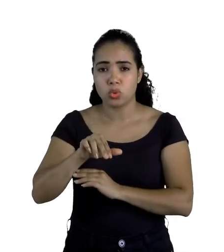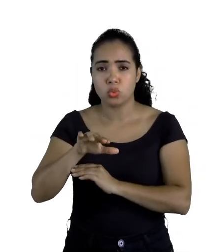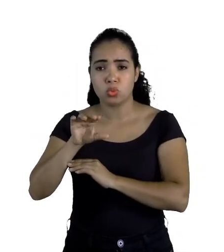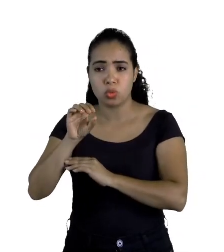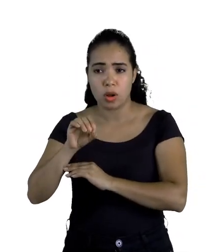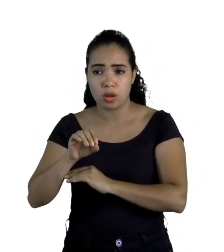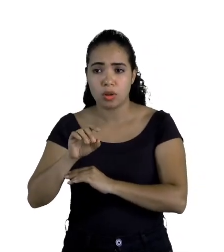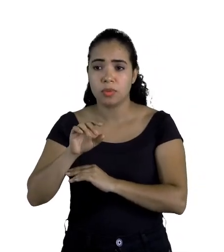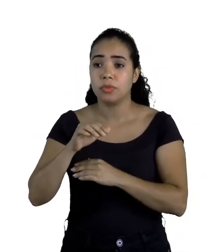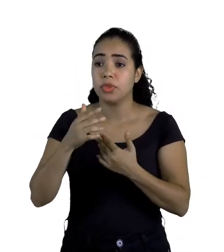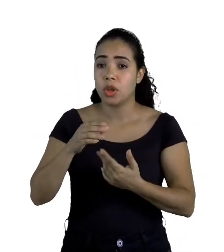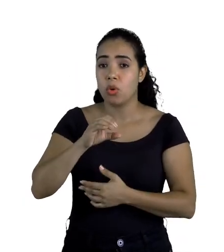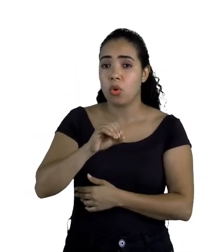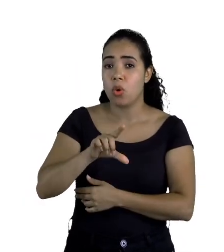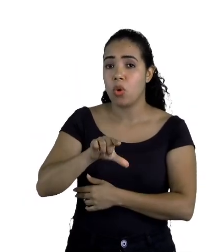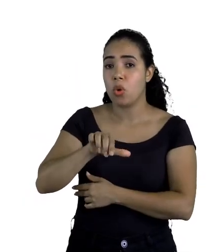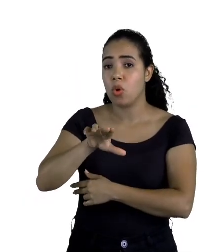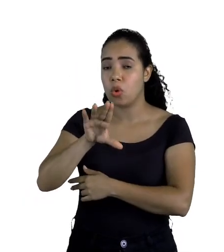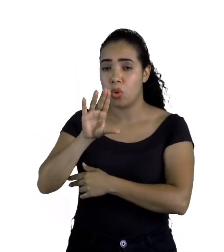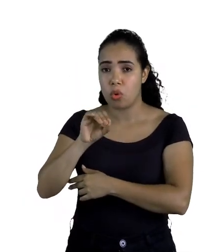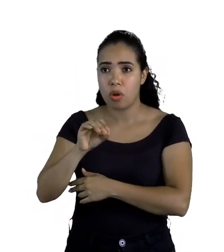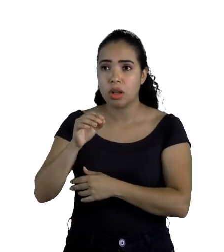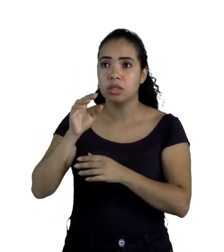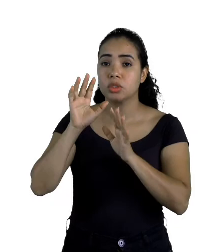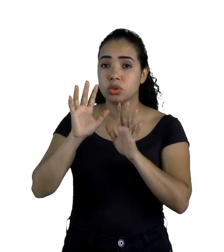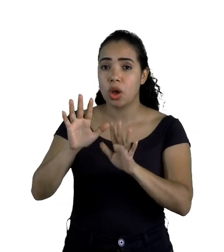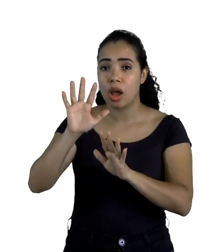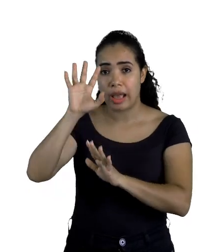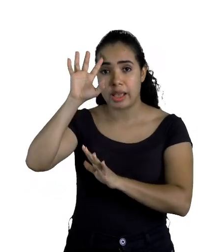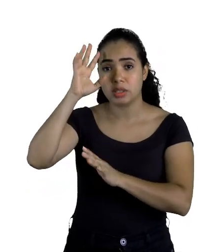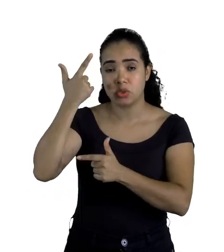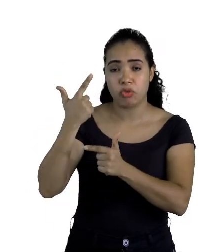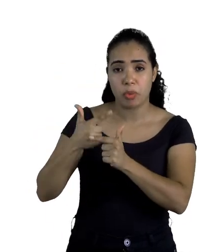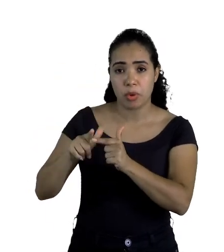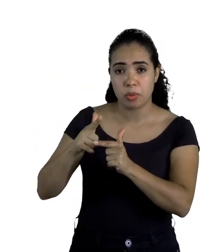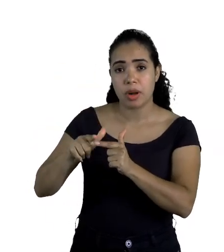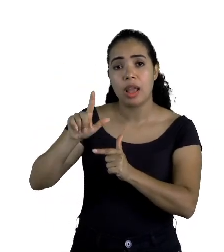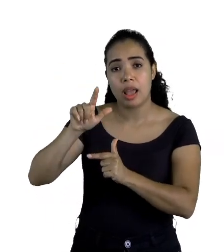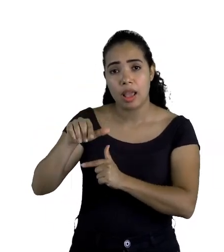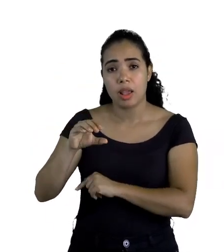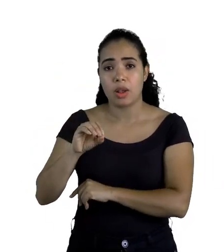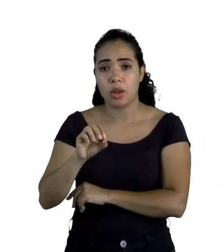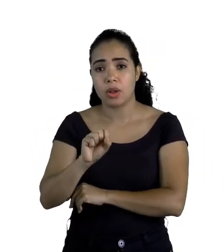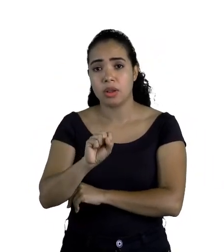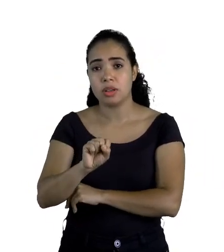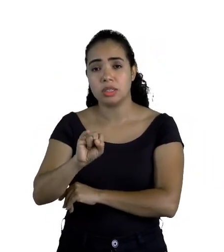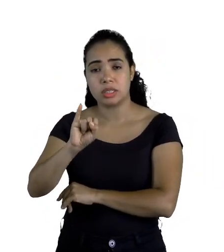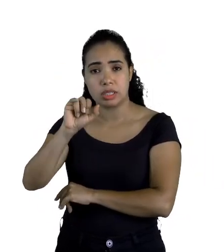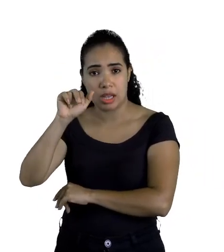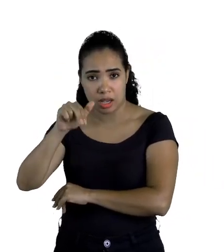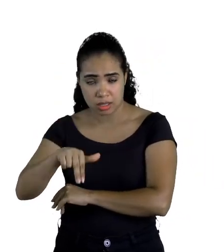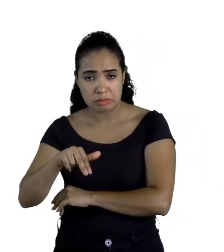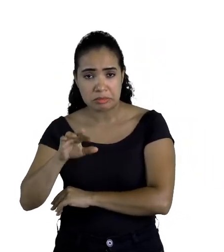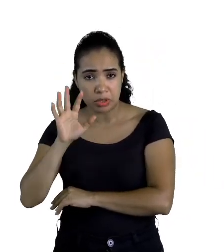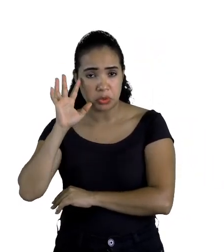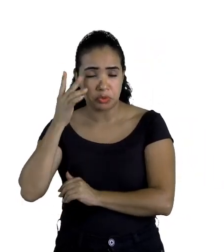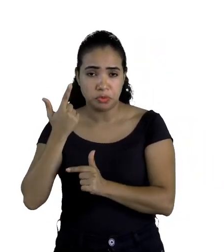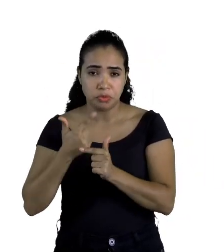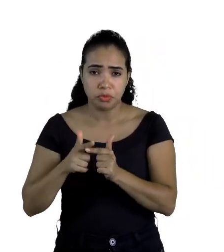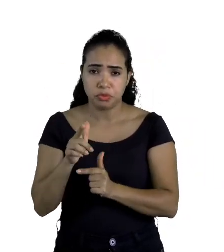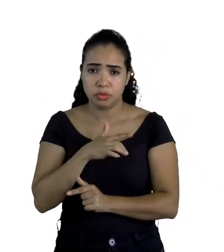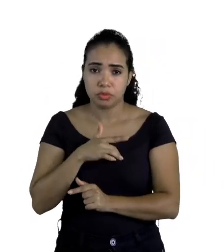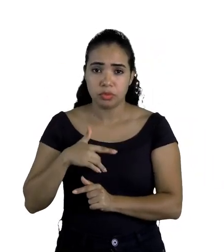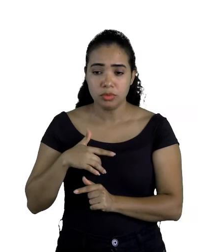e Oluo disse que só quem podia resolver aquela situação era Ossain. Daí,